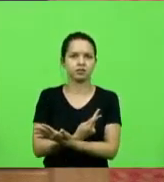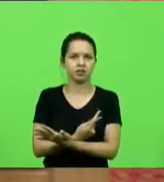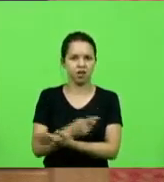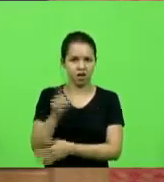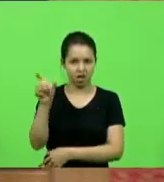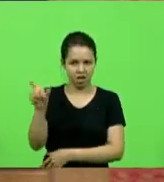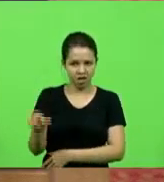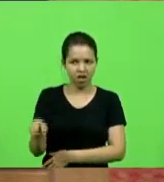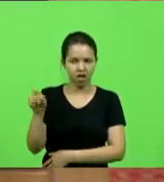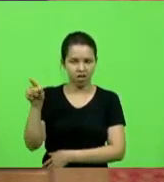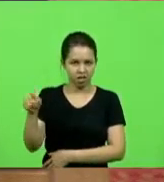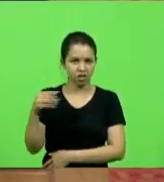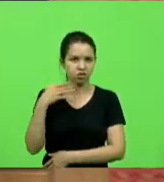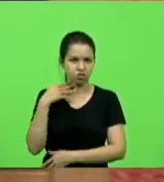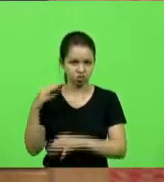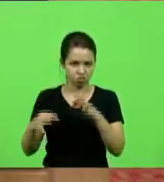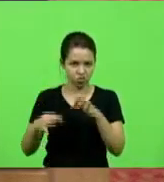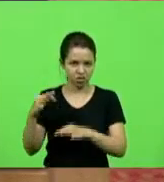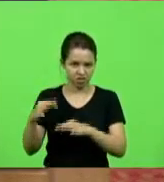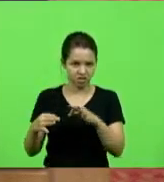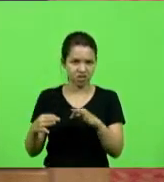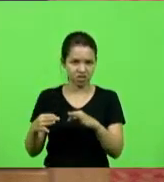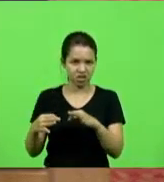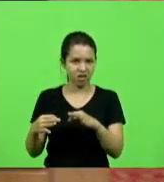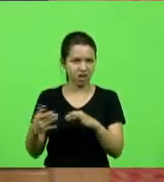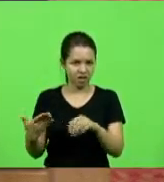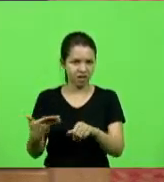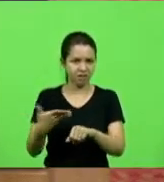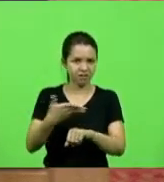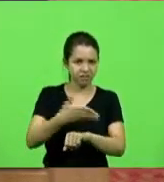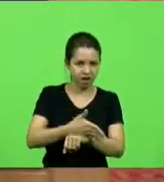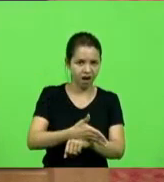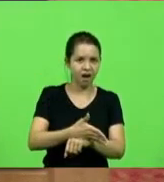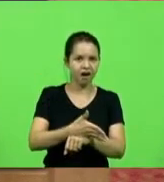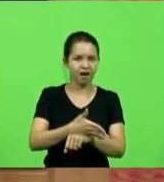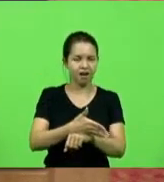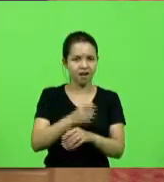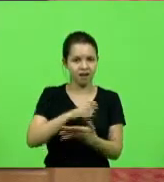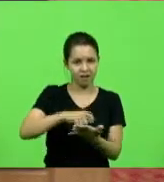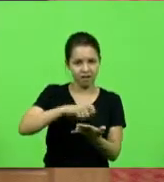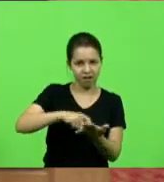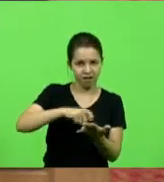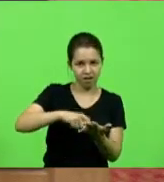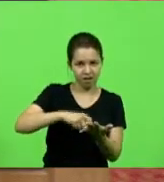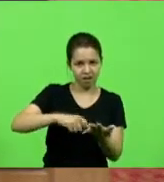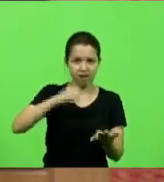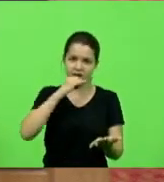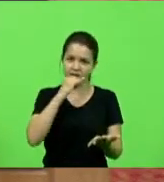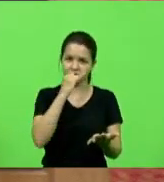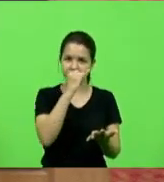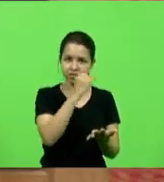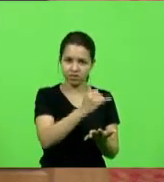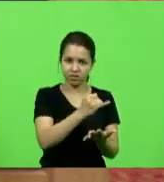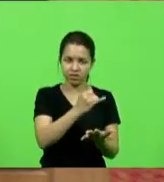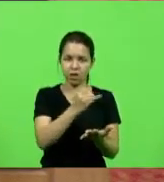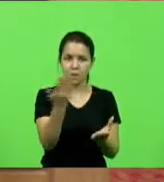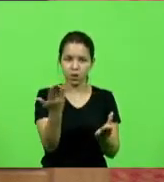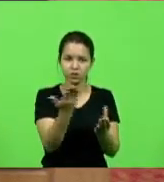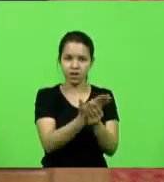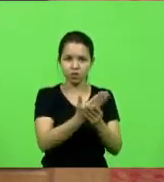juíza vai fazer um alvará para ele comunicar ao canceleiro que aquele processo foi arquivado?